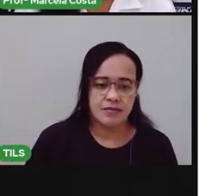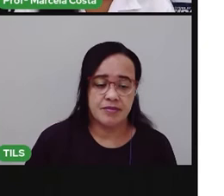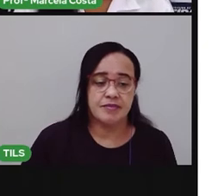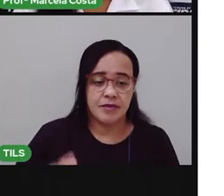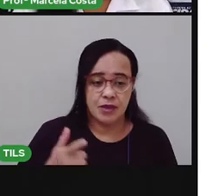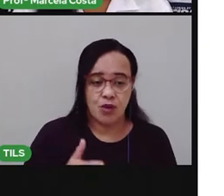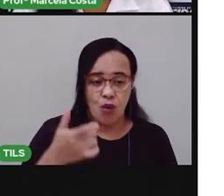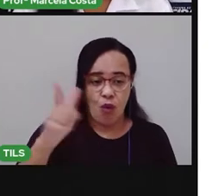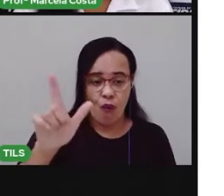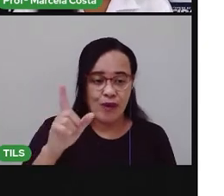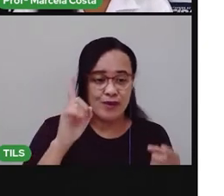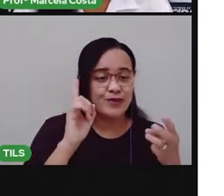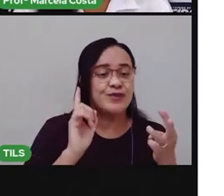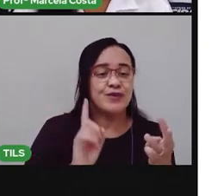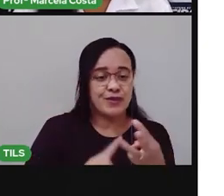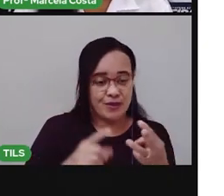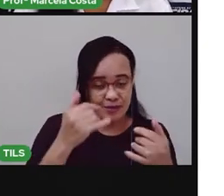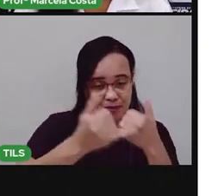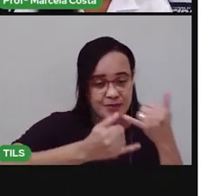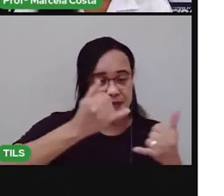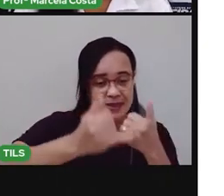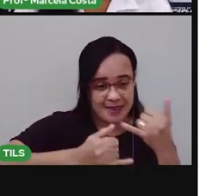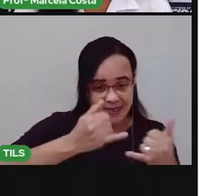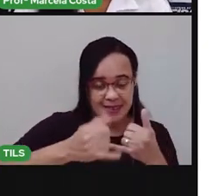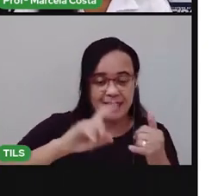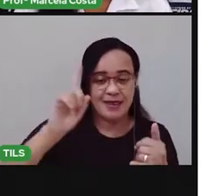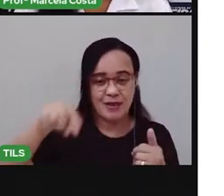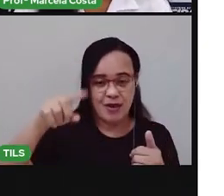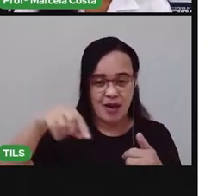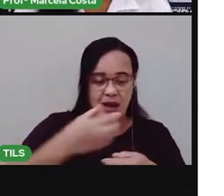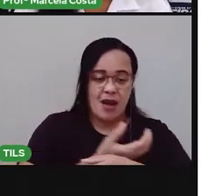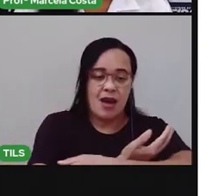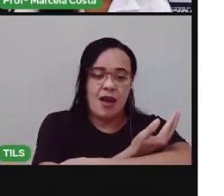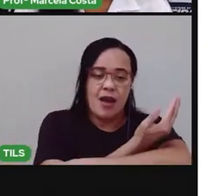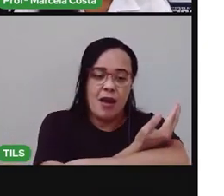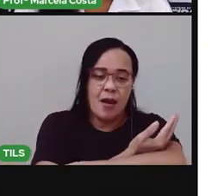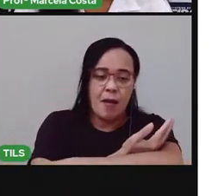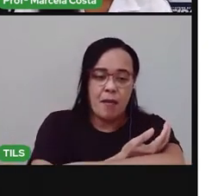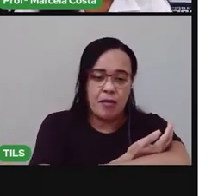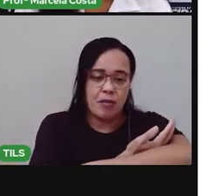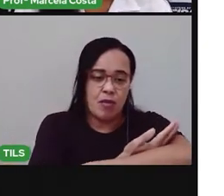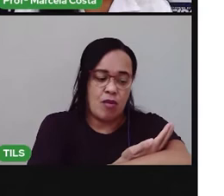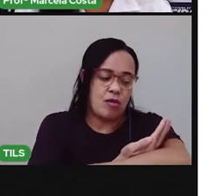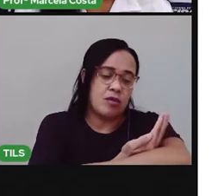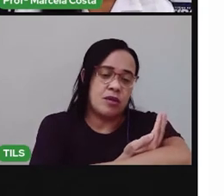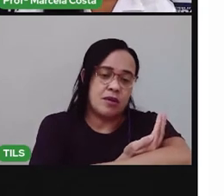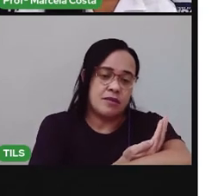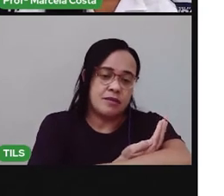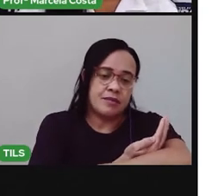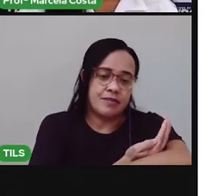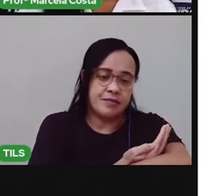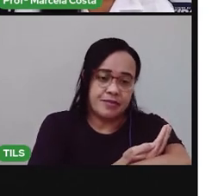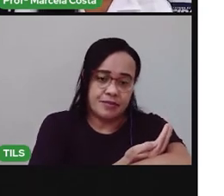E o outro vinteiro aqui. Boneca. Boneca.